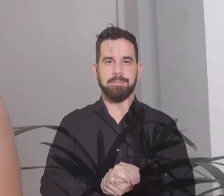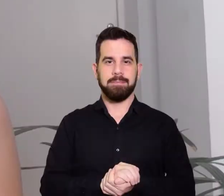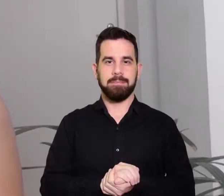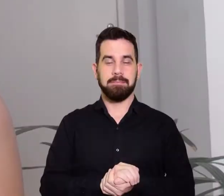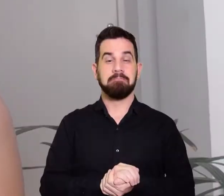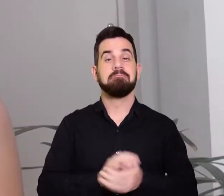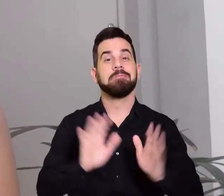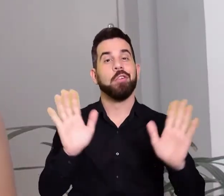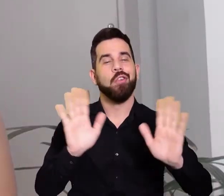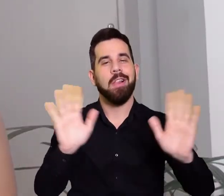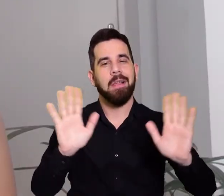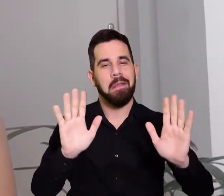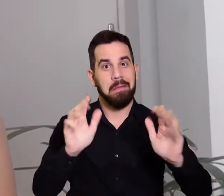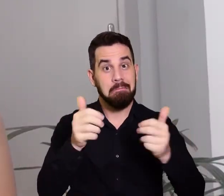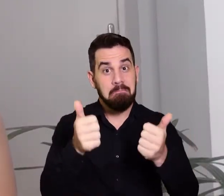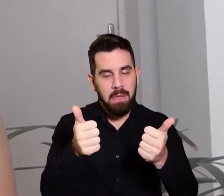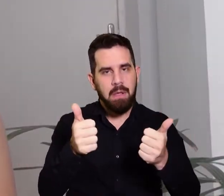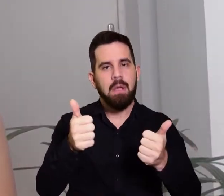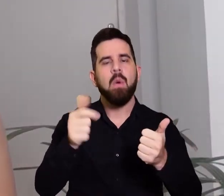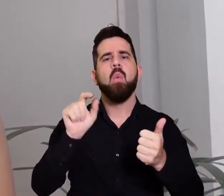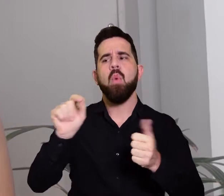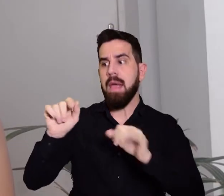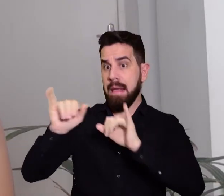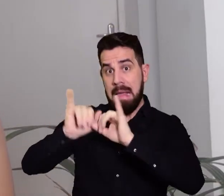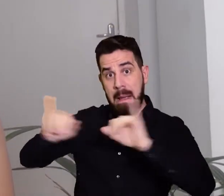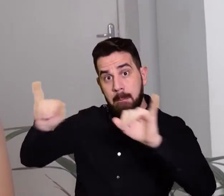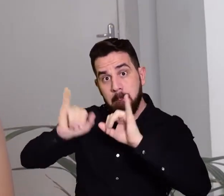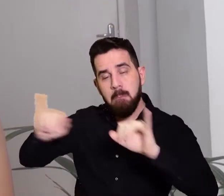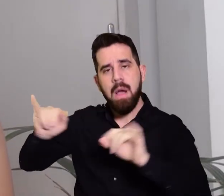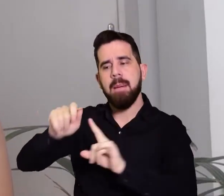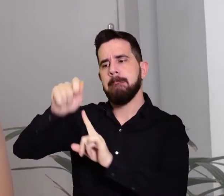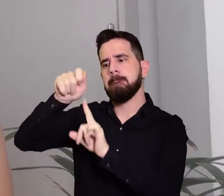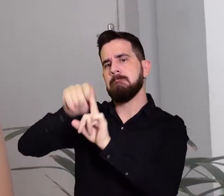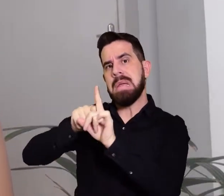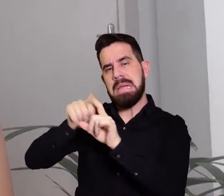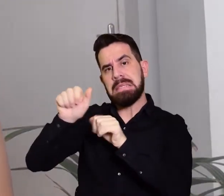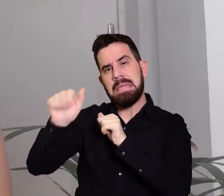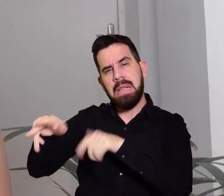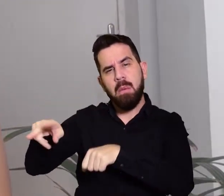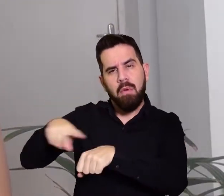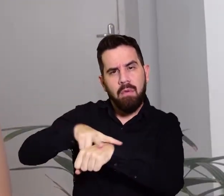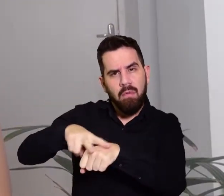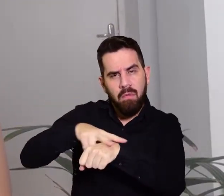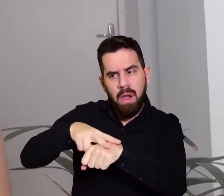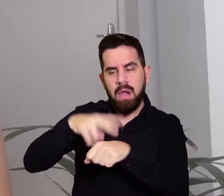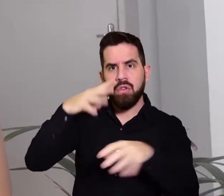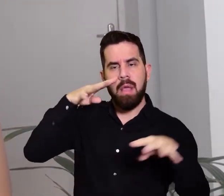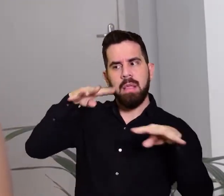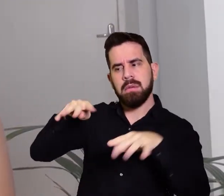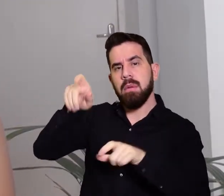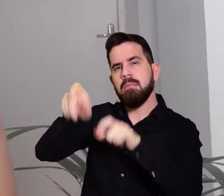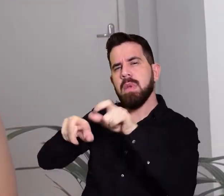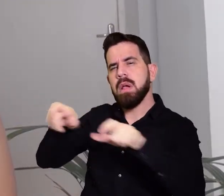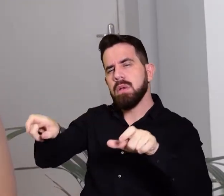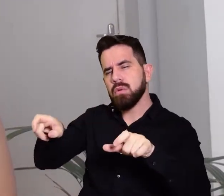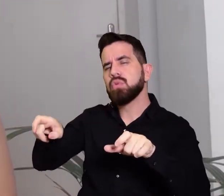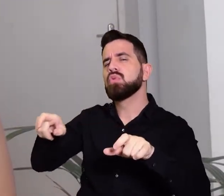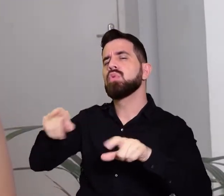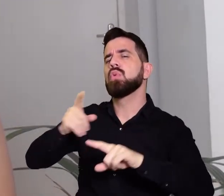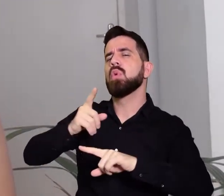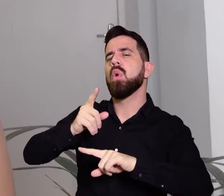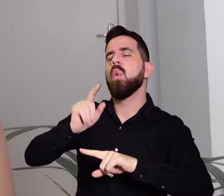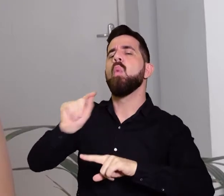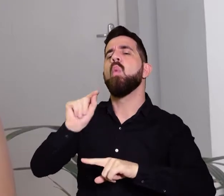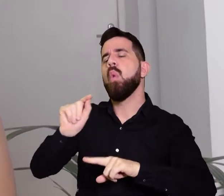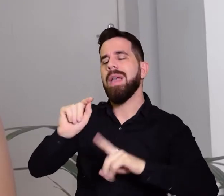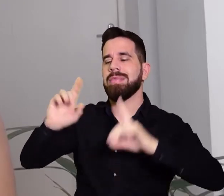Olá pessoal, a campanha Setembro Verde chama atenção para os direitos das pessoas com deficiência. Hoje, aqui